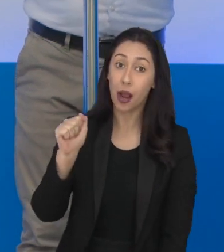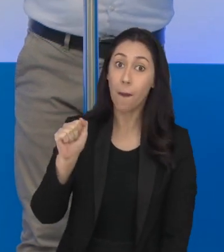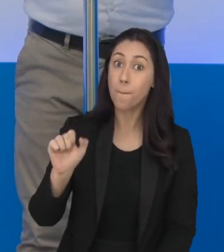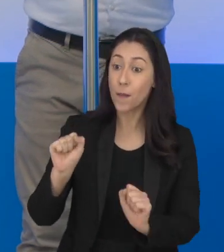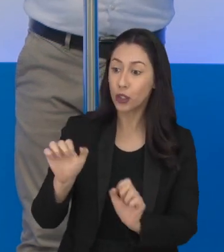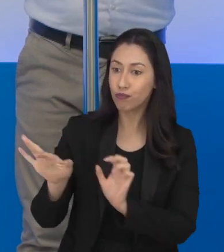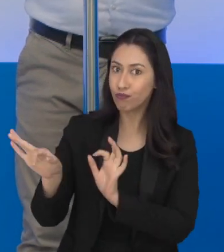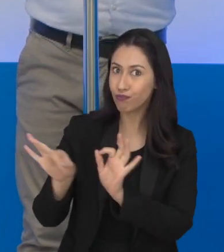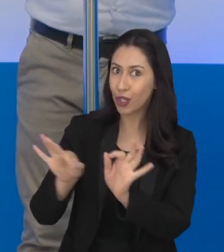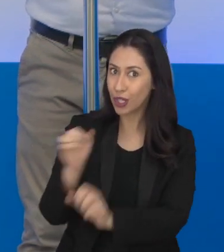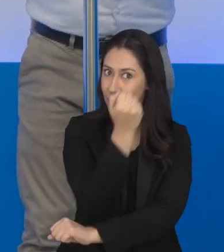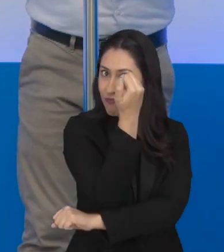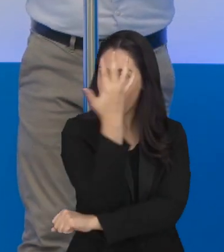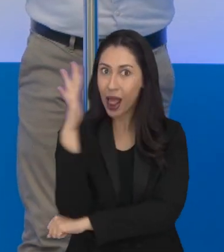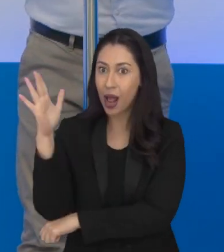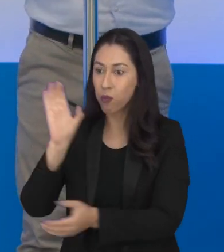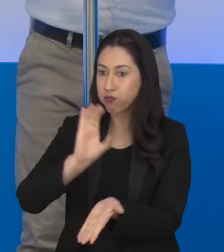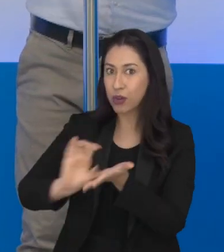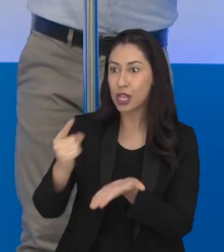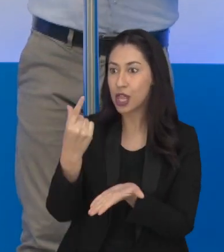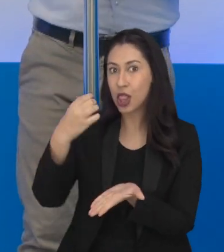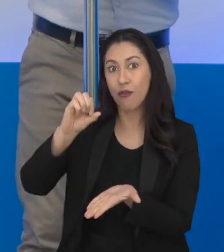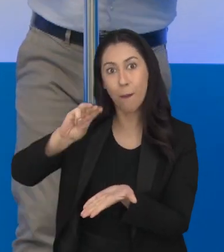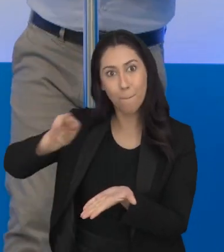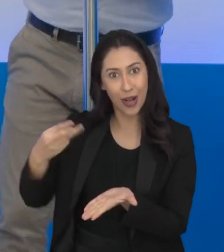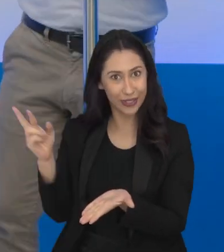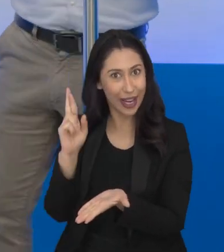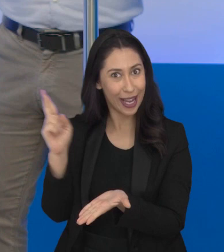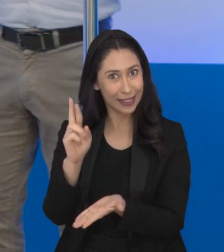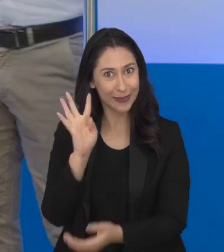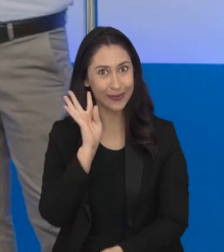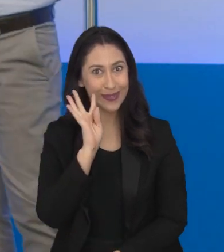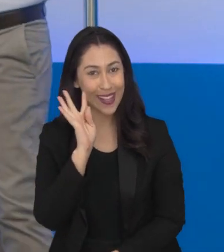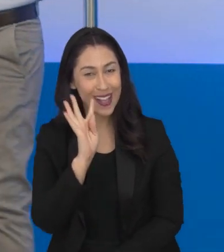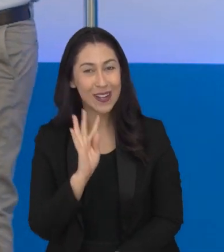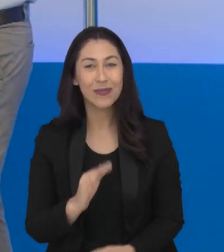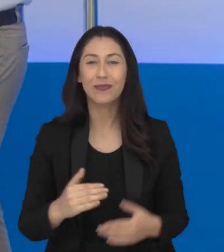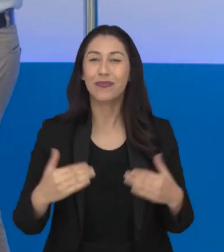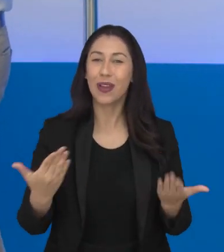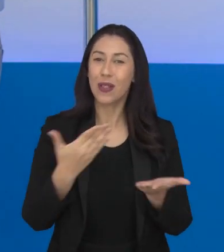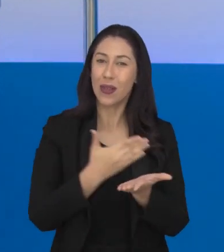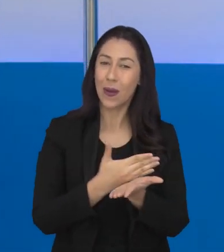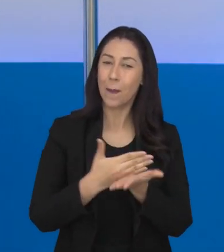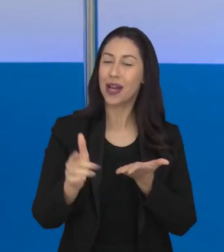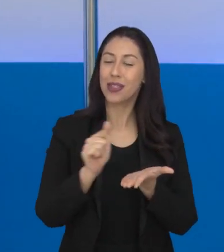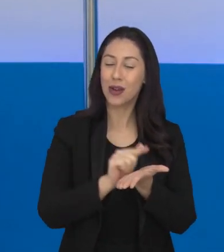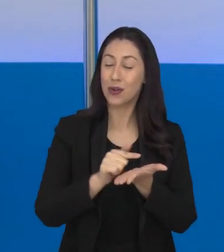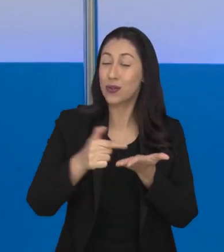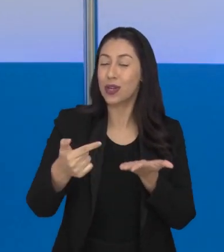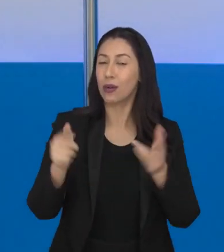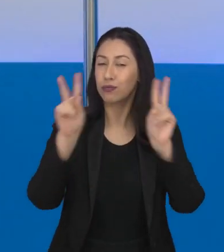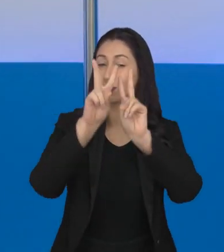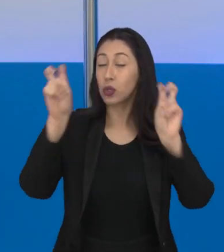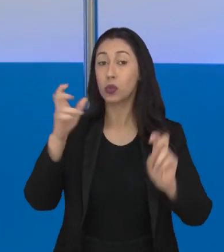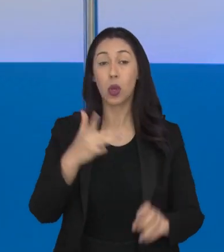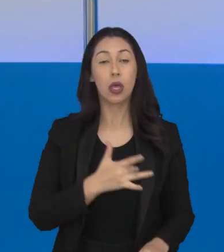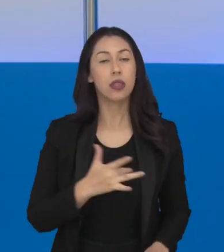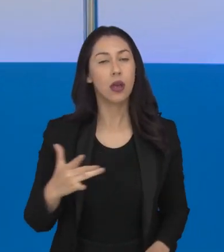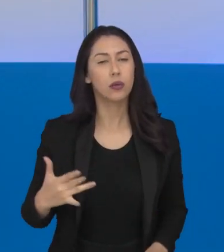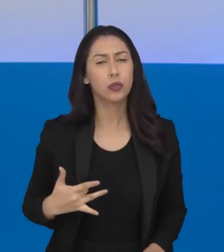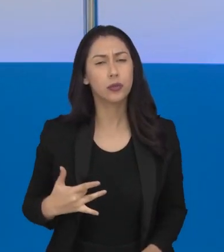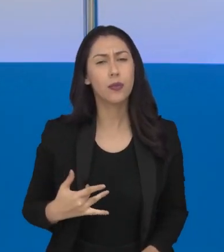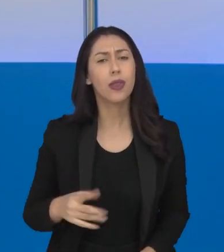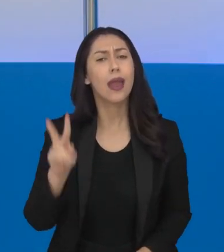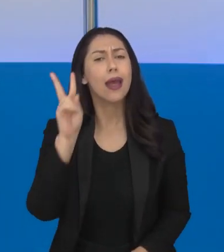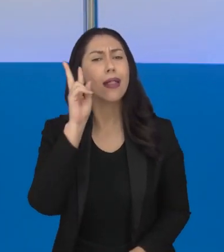19 milhões em investimentos para projetos ambientais. Legal, né? E a gente abre o jornal de hoje falando de saúde.